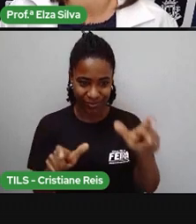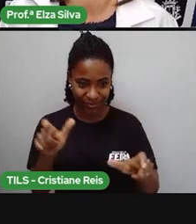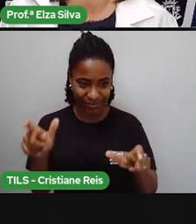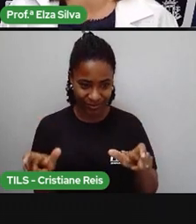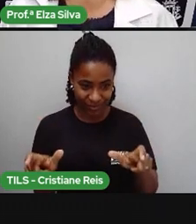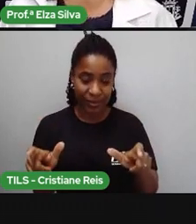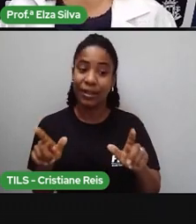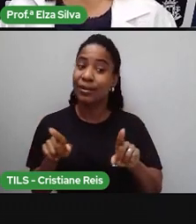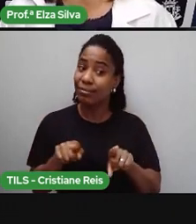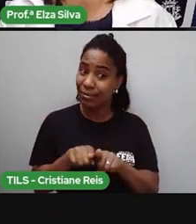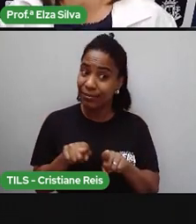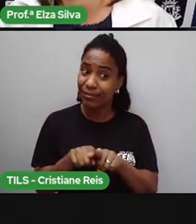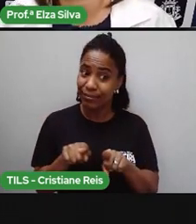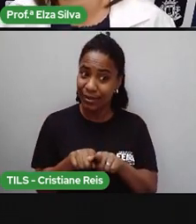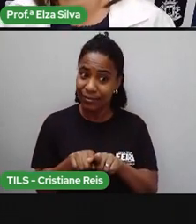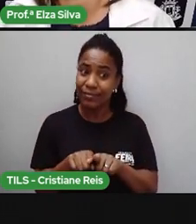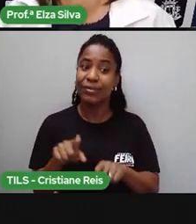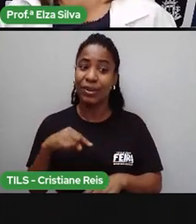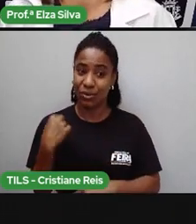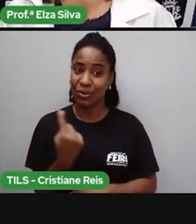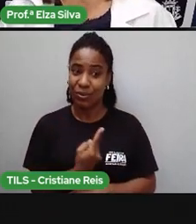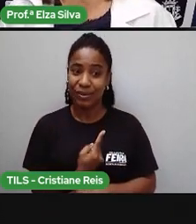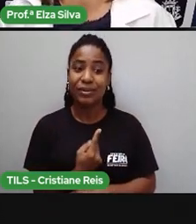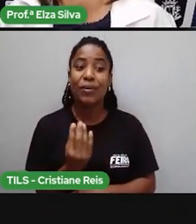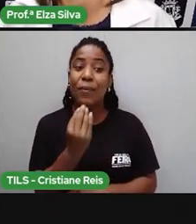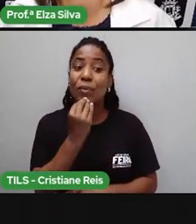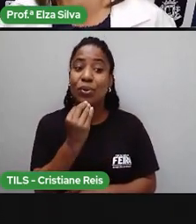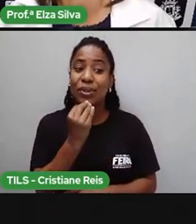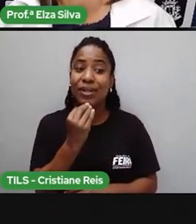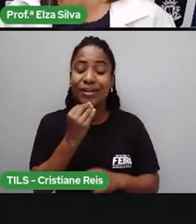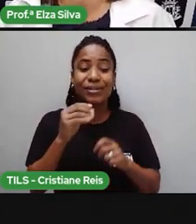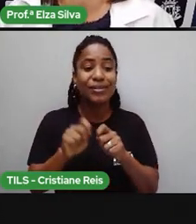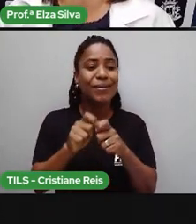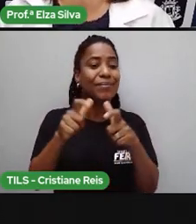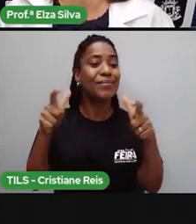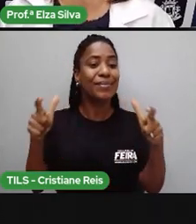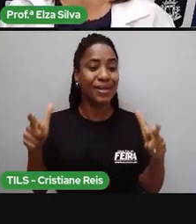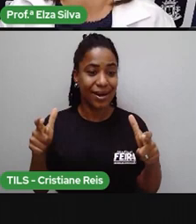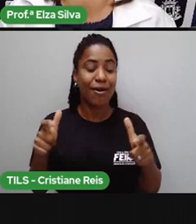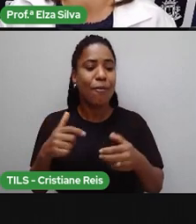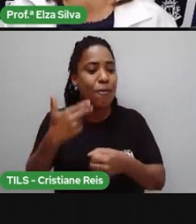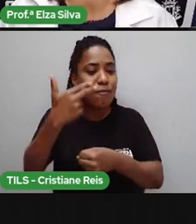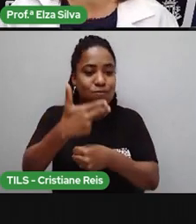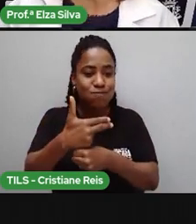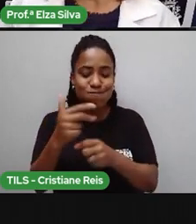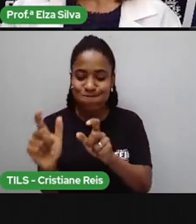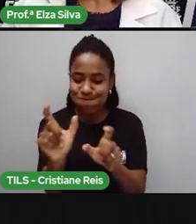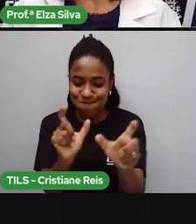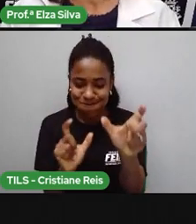Na verdade, é uma oportunidade para ampliarmos o nosso vocabulário.